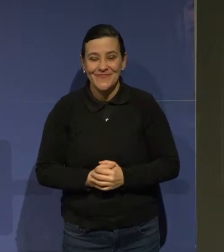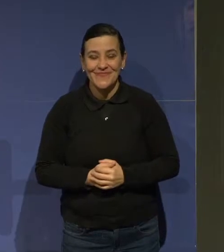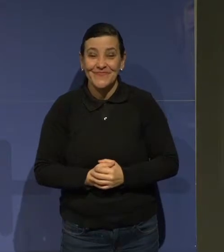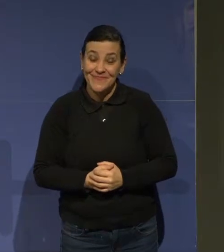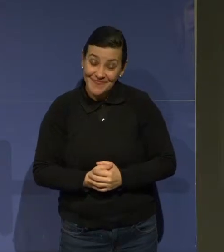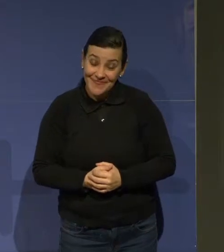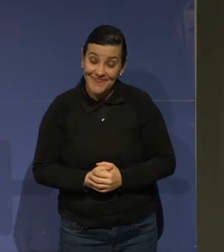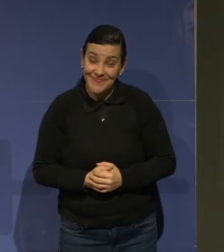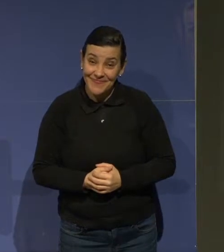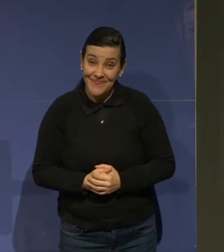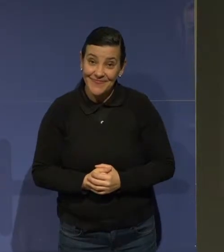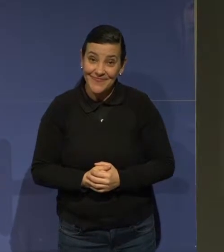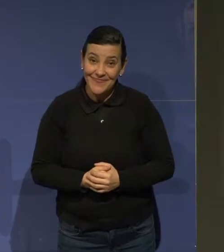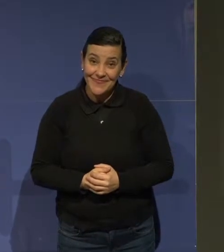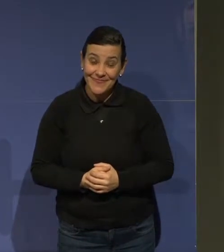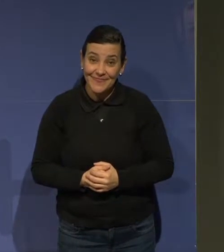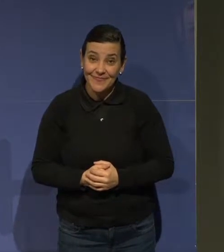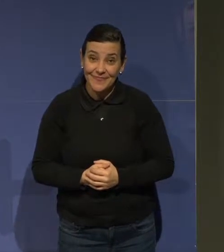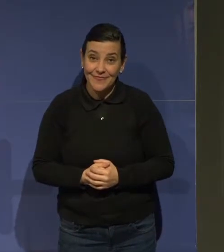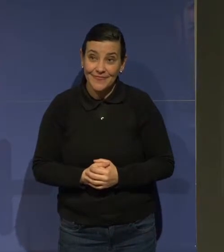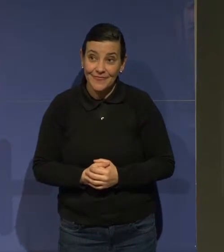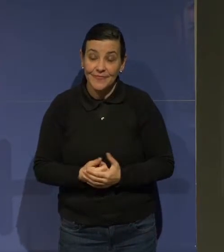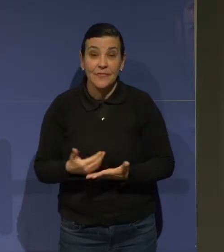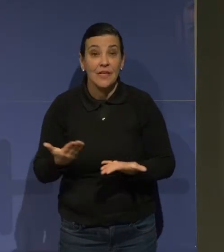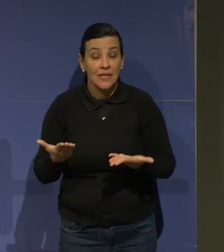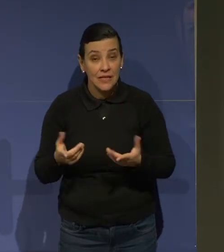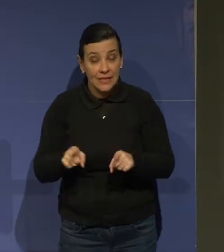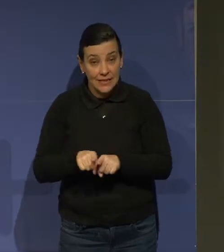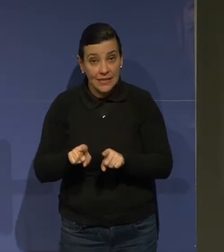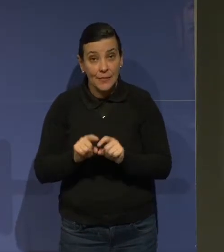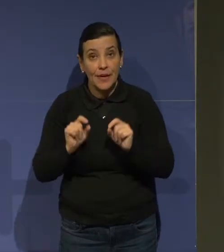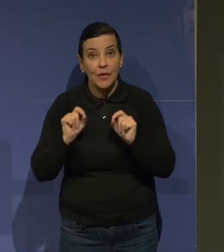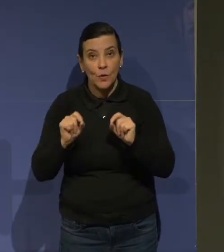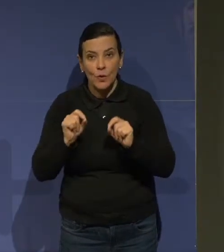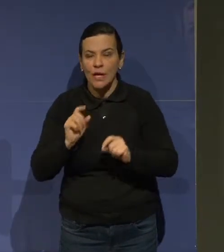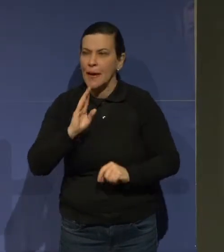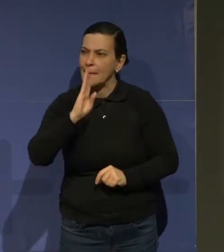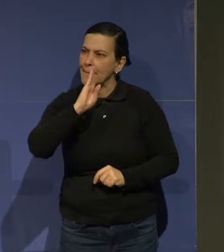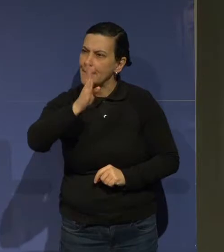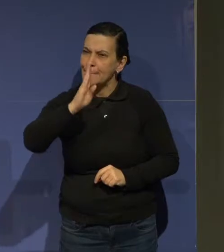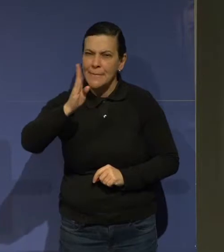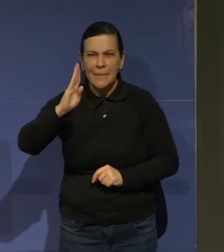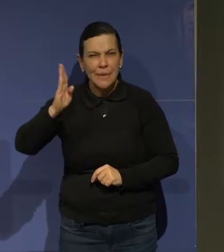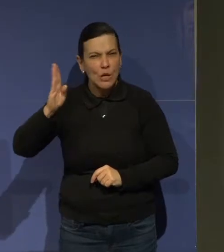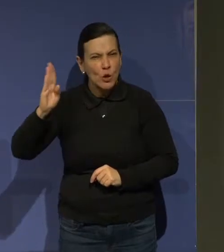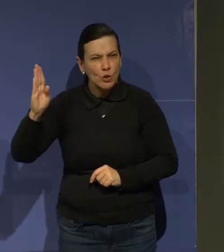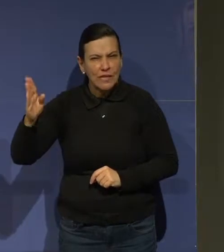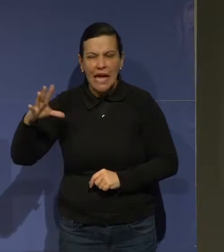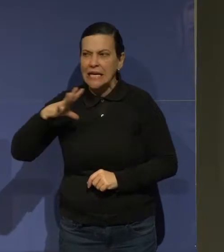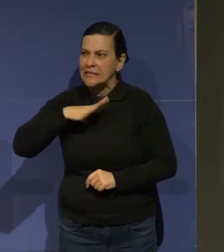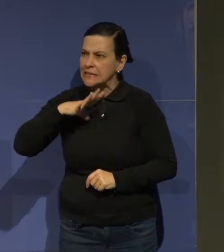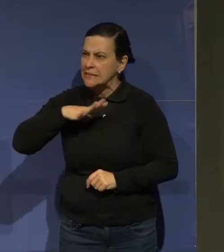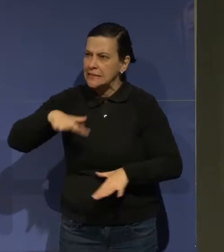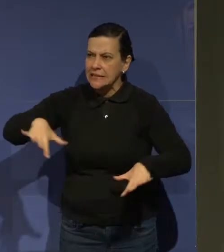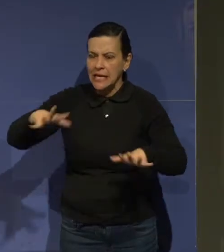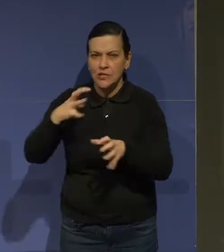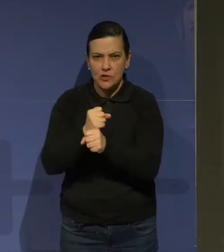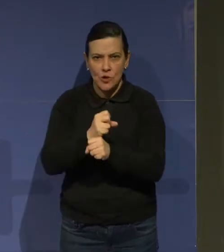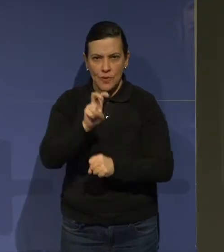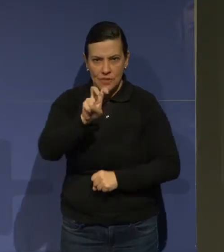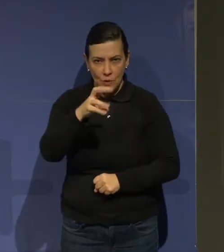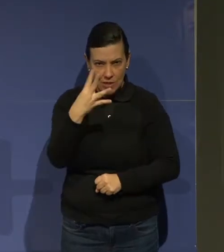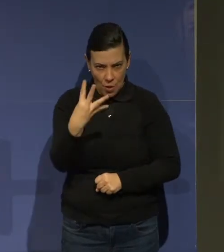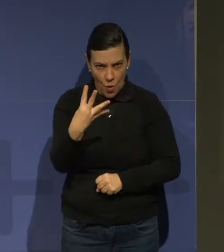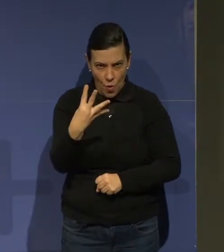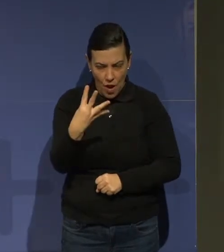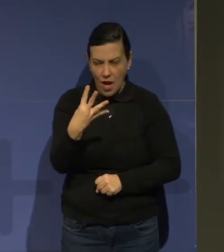E nós... Agora temos em todas as bibliotecas públicas da cidade, são 54. Se não